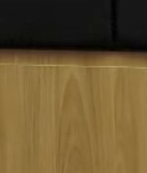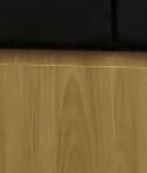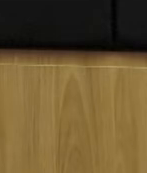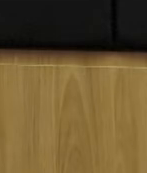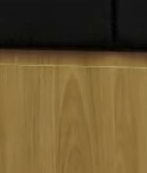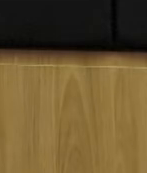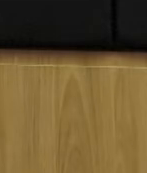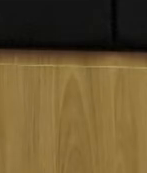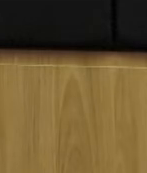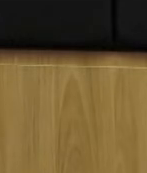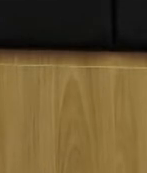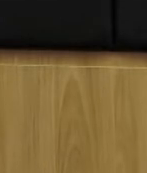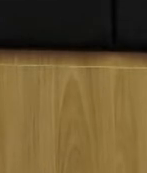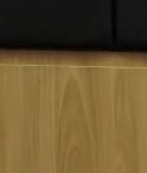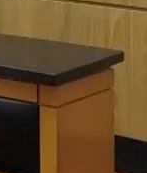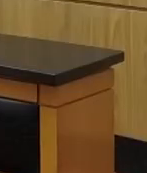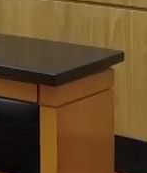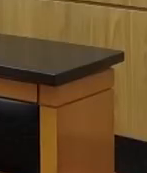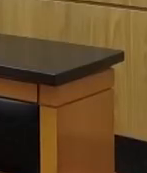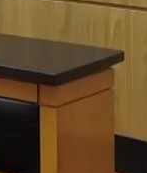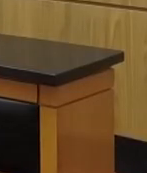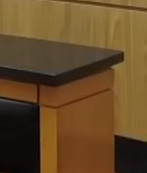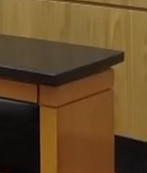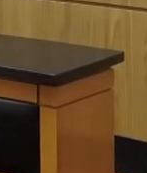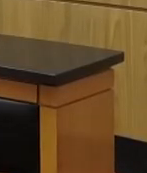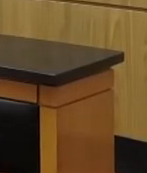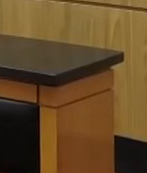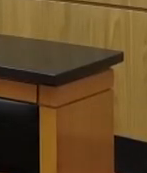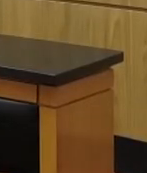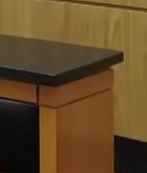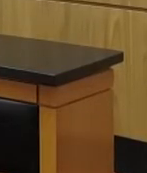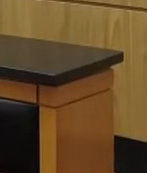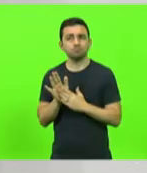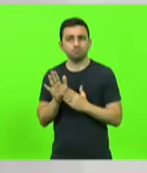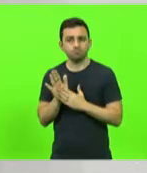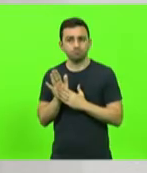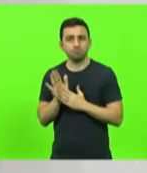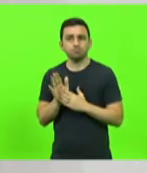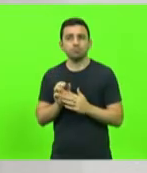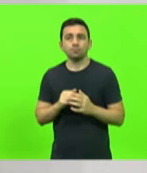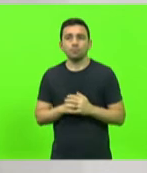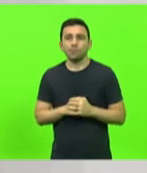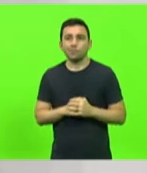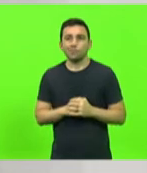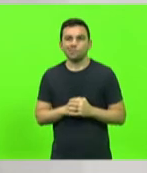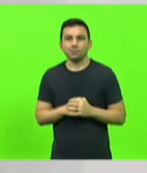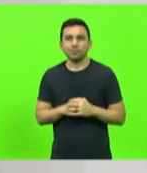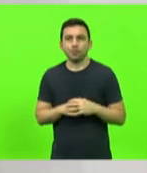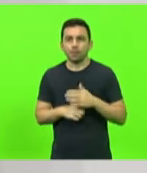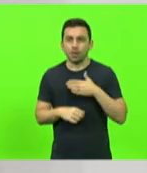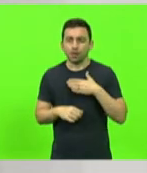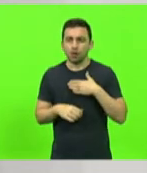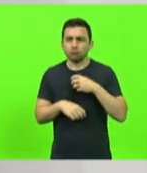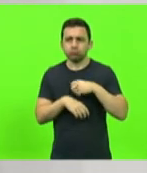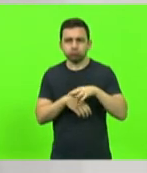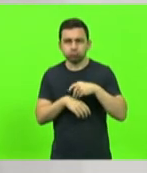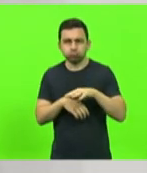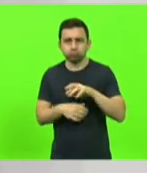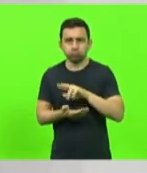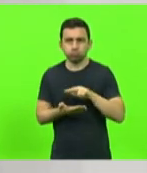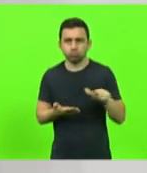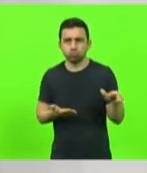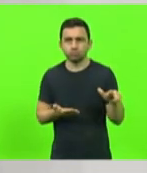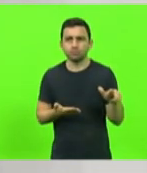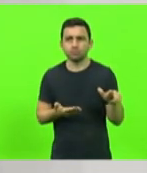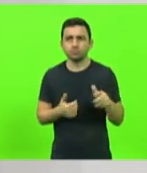Gisele Marques fez seu pronunciamento sugerindo encaminhamentos aos deputados. Nesses encaminhamentos, peço